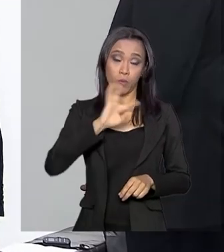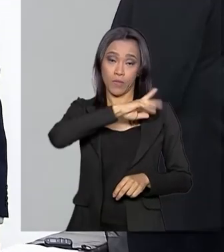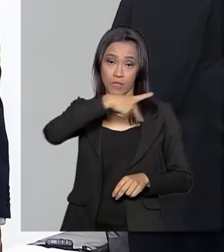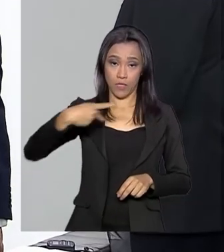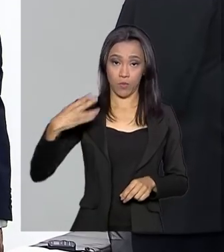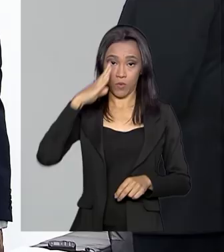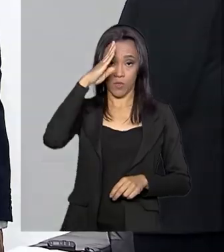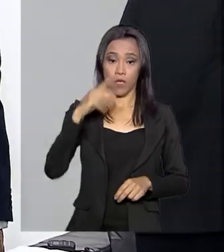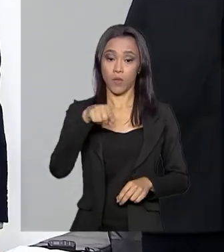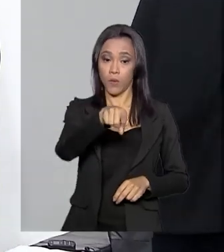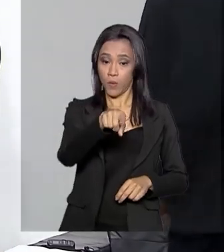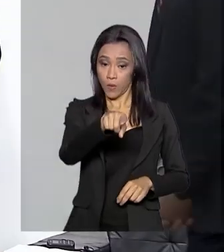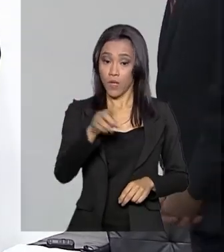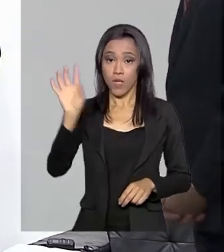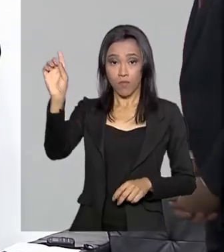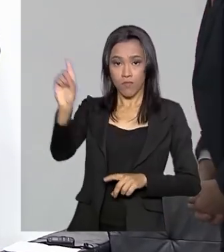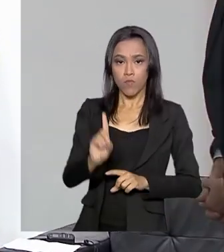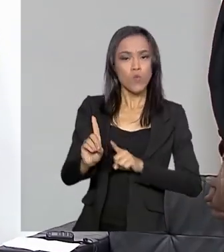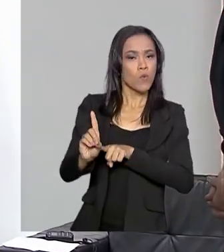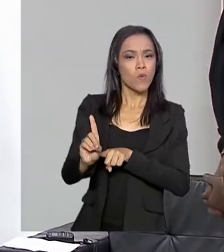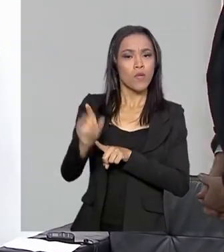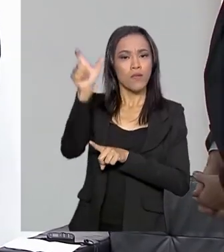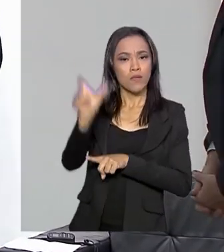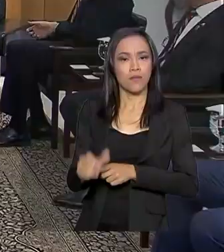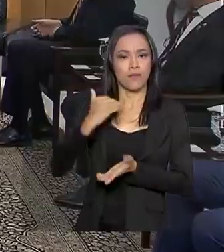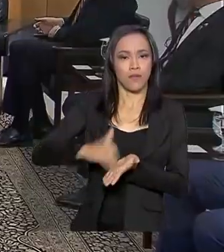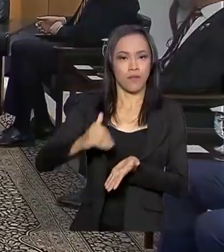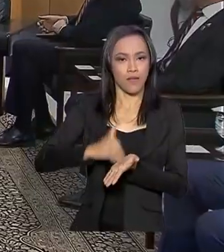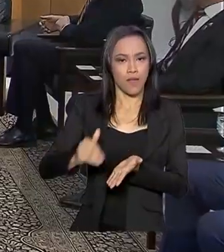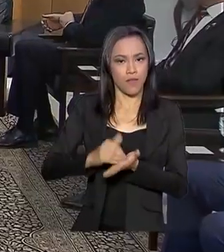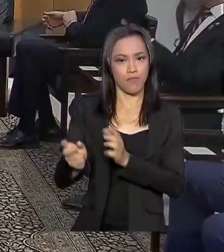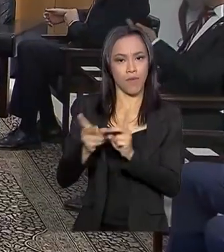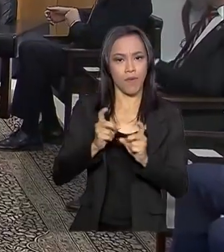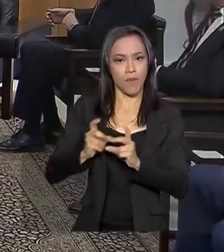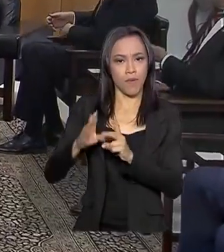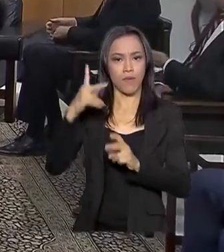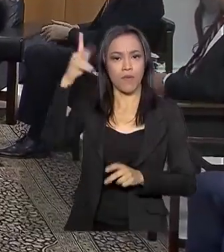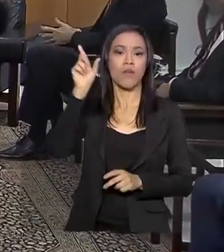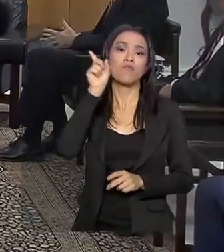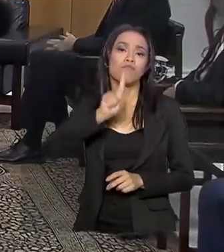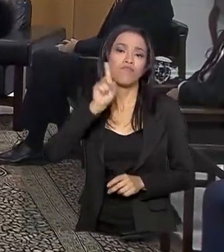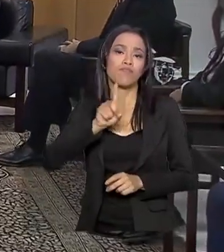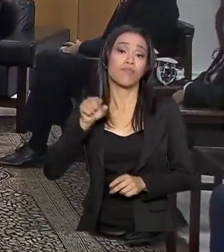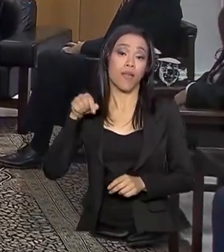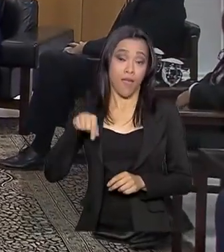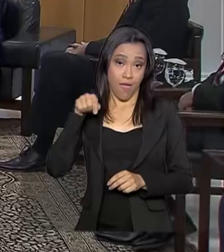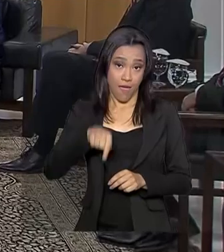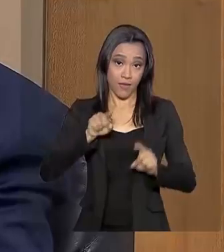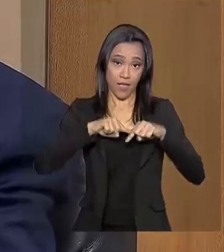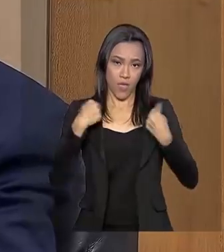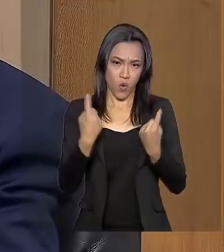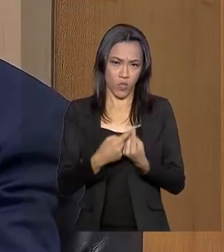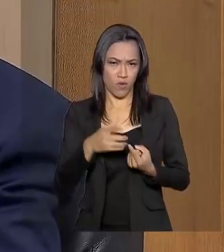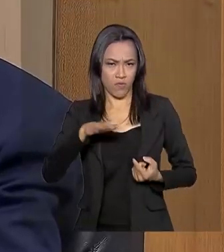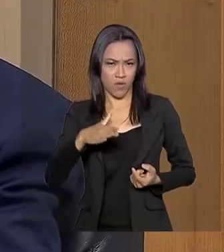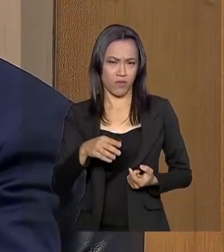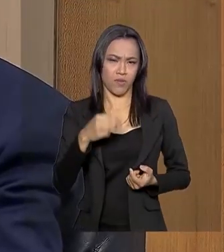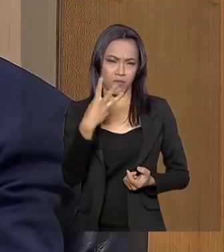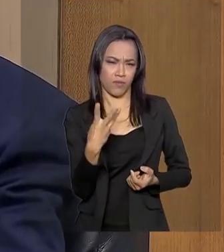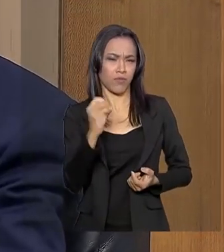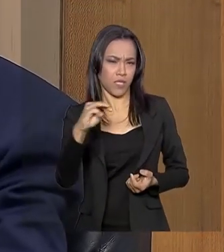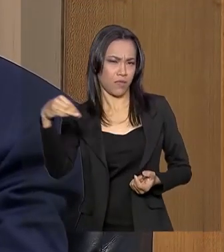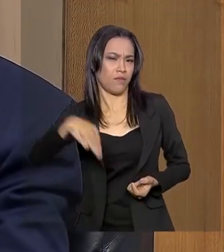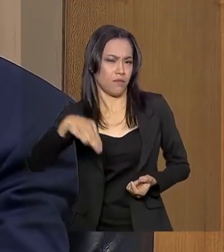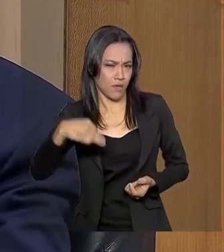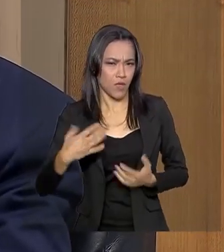aqui no Palácio do Planalto o secretário de Comércio norte-americano, Wilbur Ross Jr. A reunião durou pouco mais de meia hora.